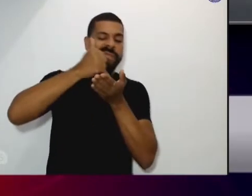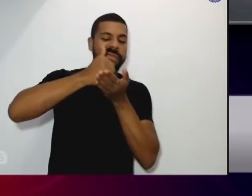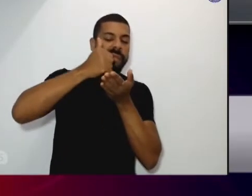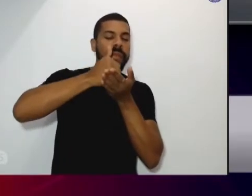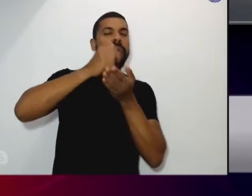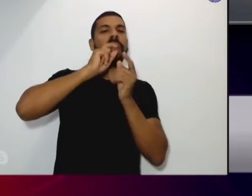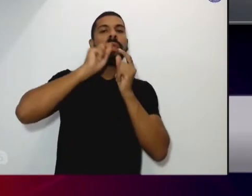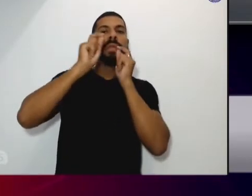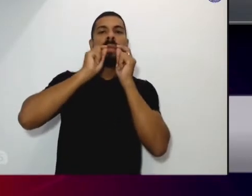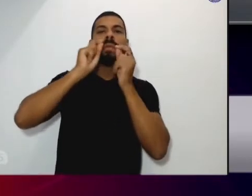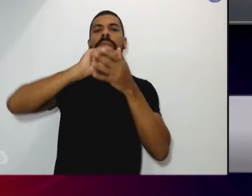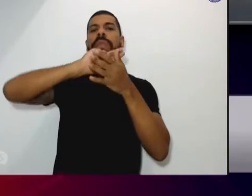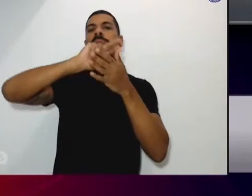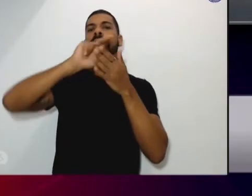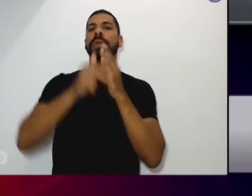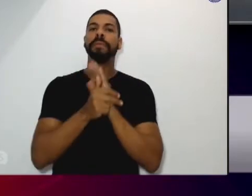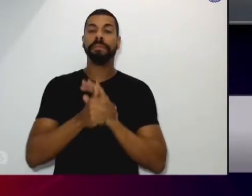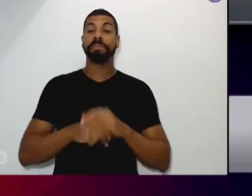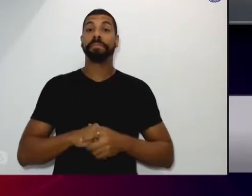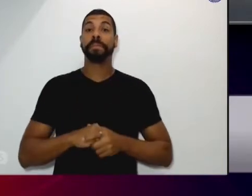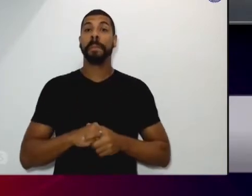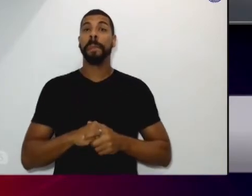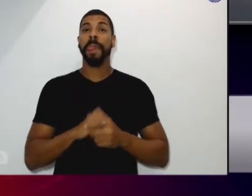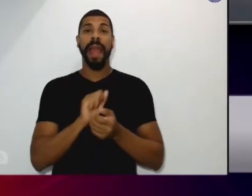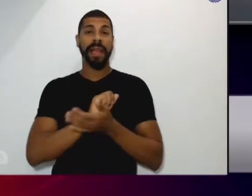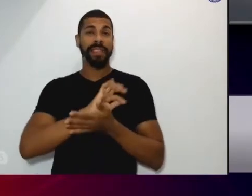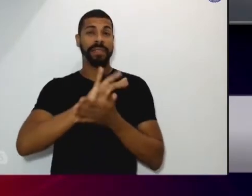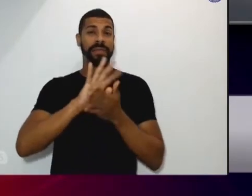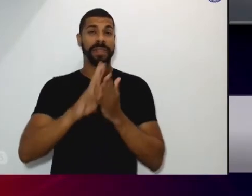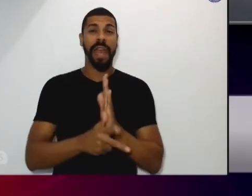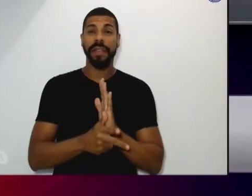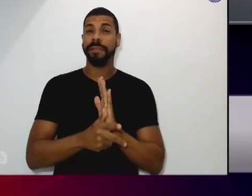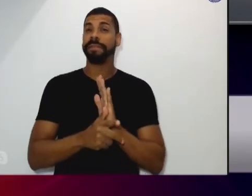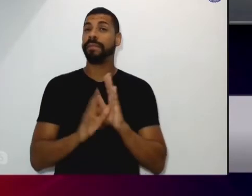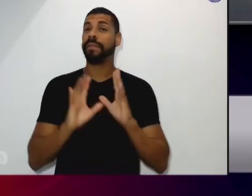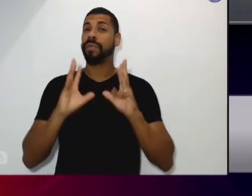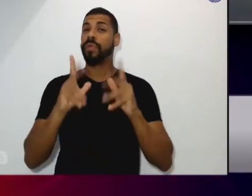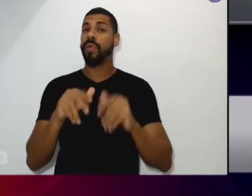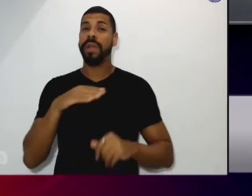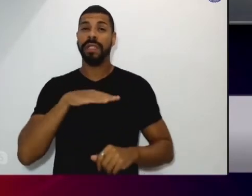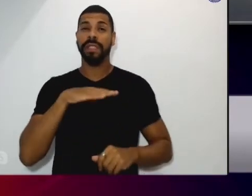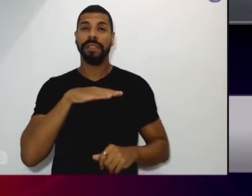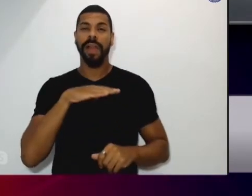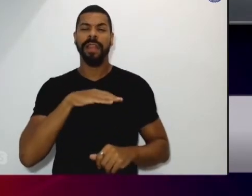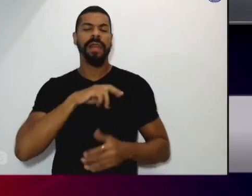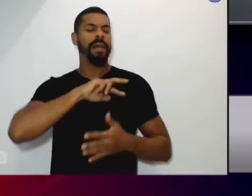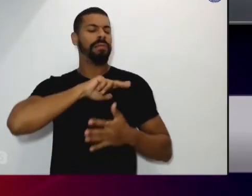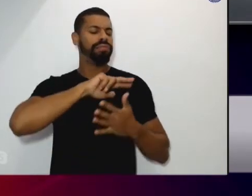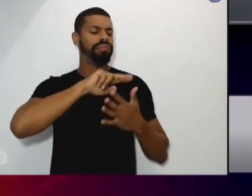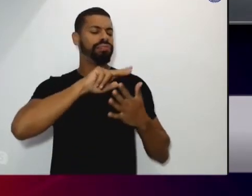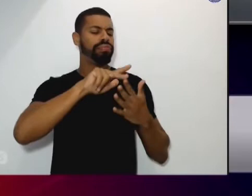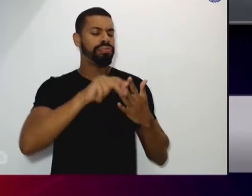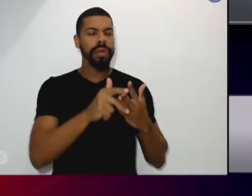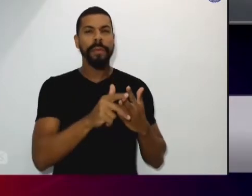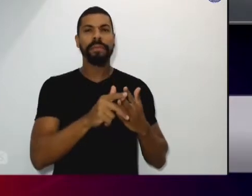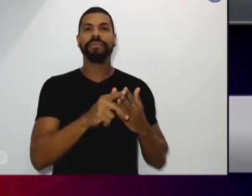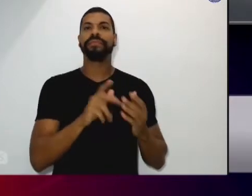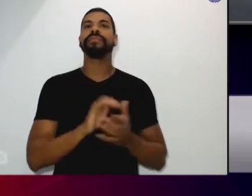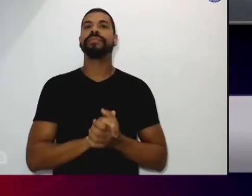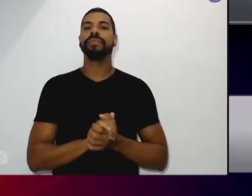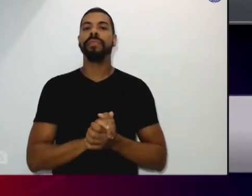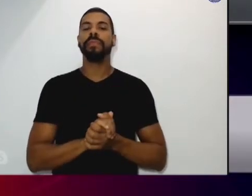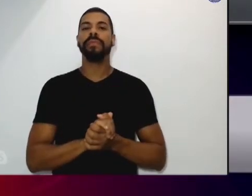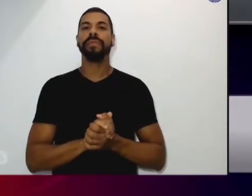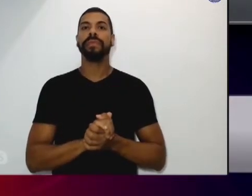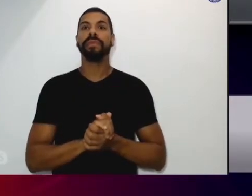atividades na cidade inteira não vou especificar porque foi tanta coisa eu vi o tempo deixa eu correr aqui foi a